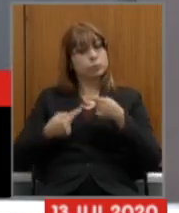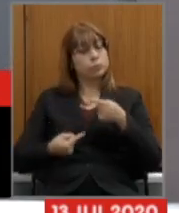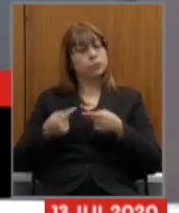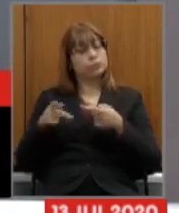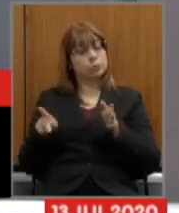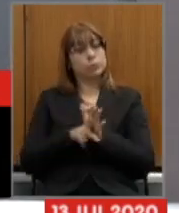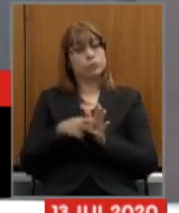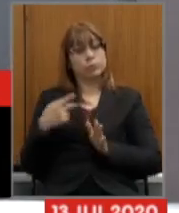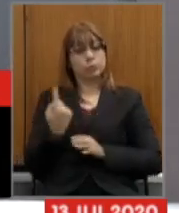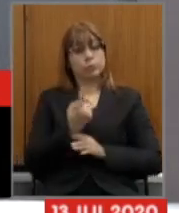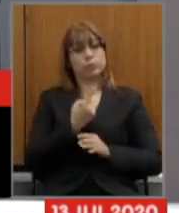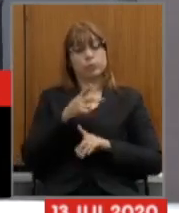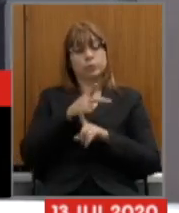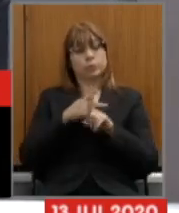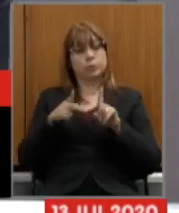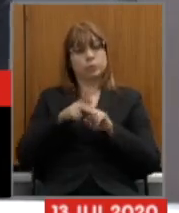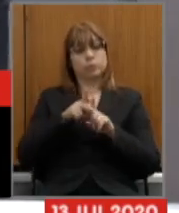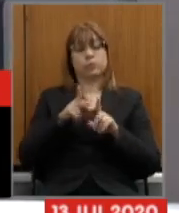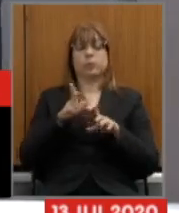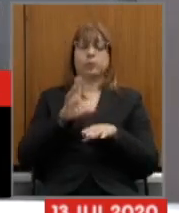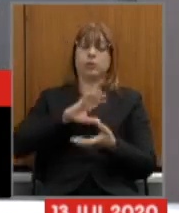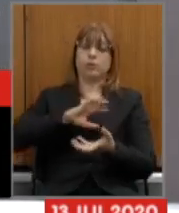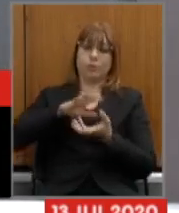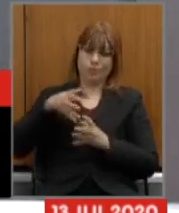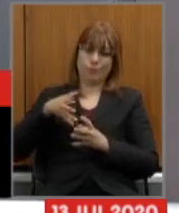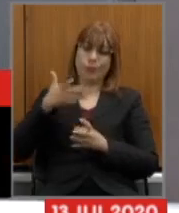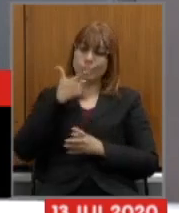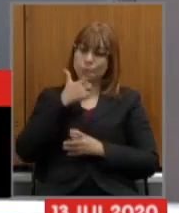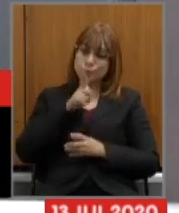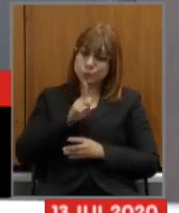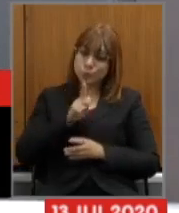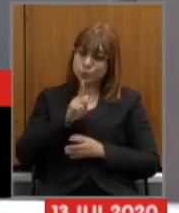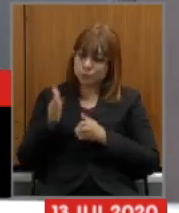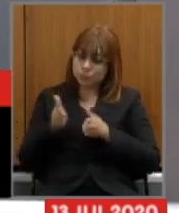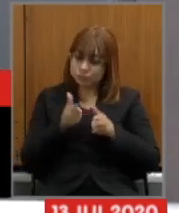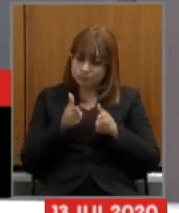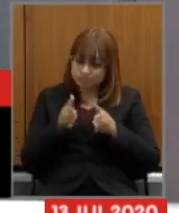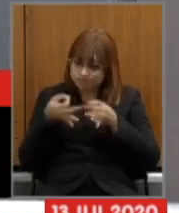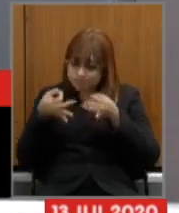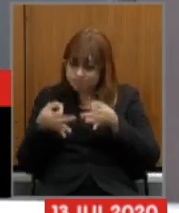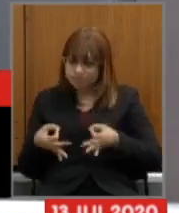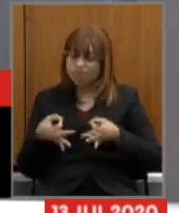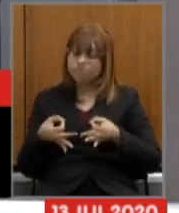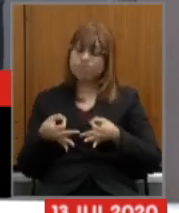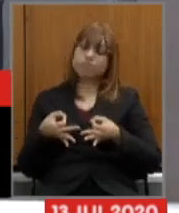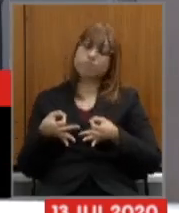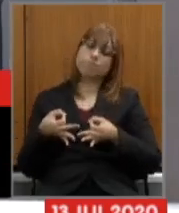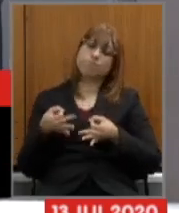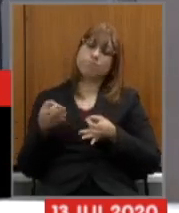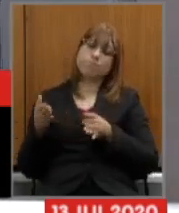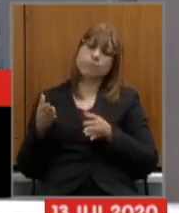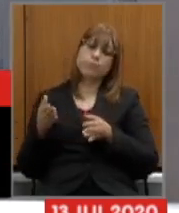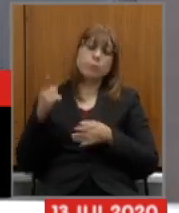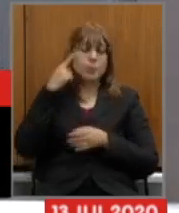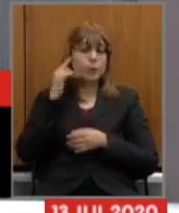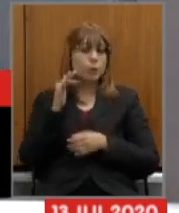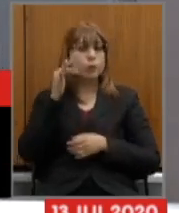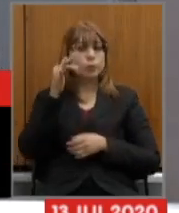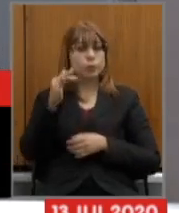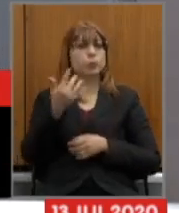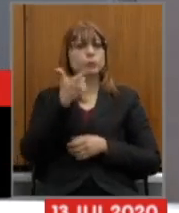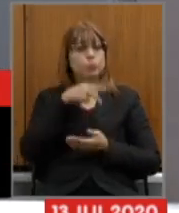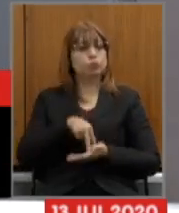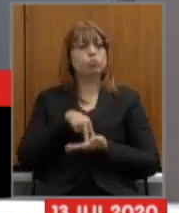Previdência e colocá-la de uma vez por todas no caminho do futuro no caminho que nos leva à